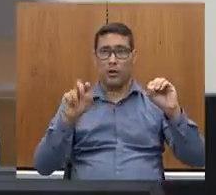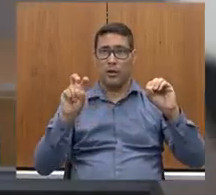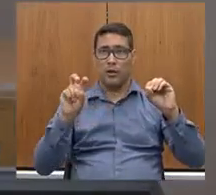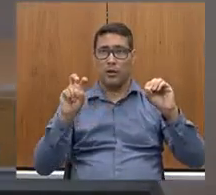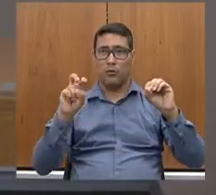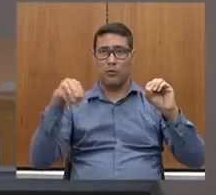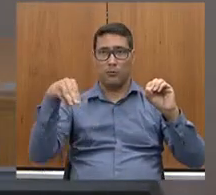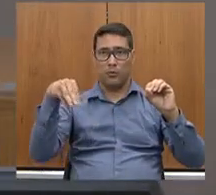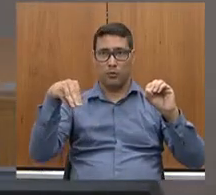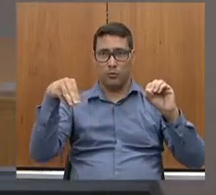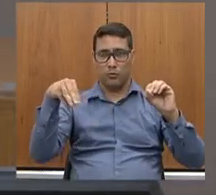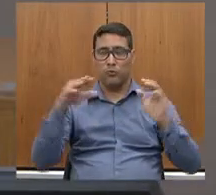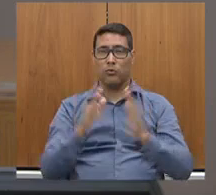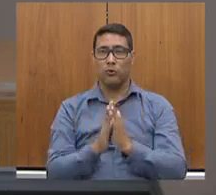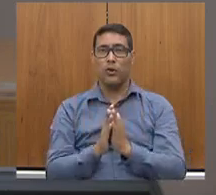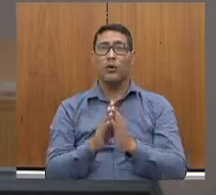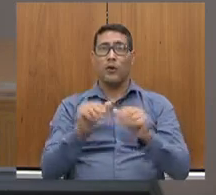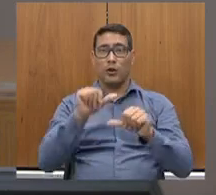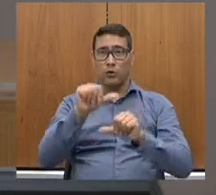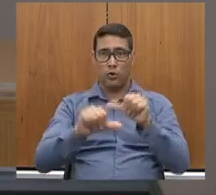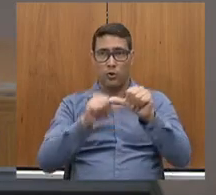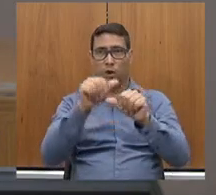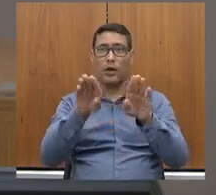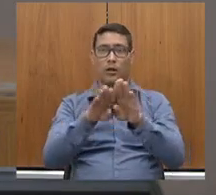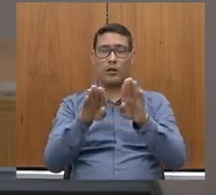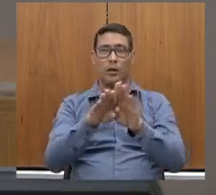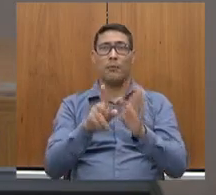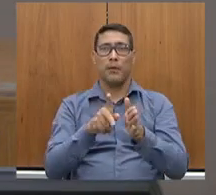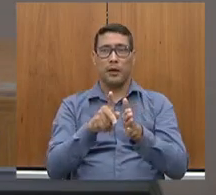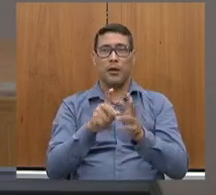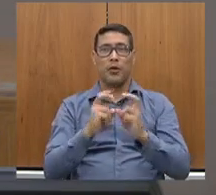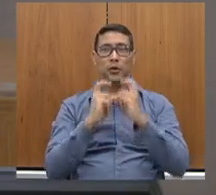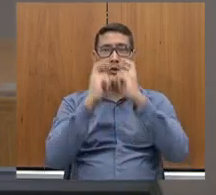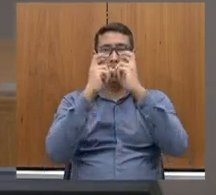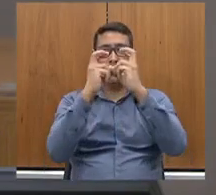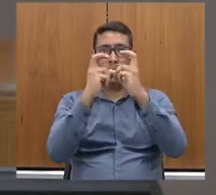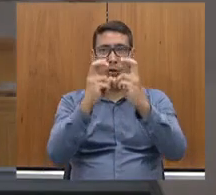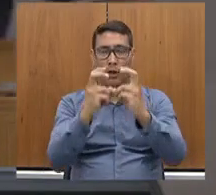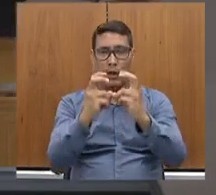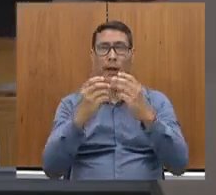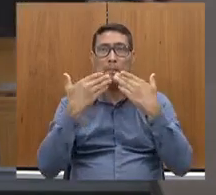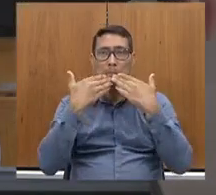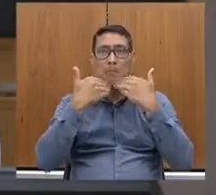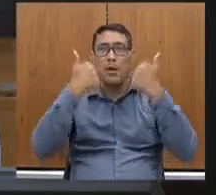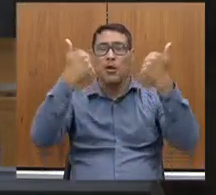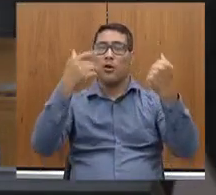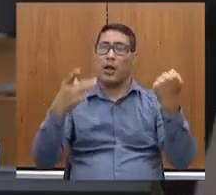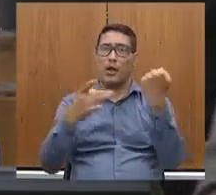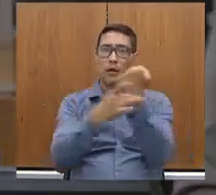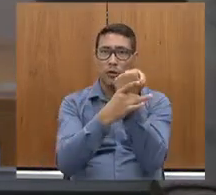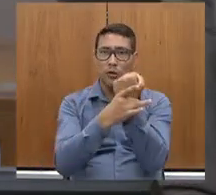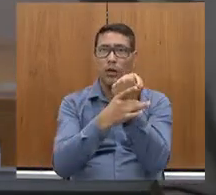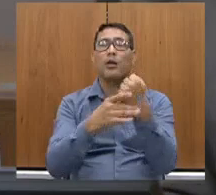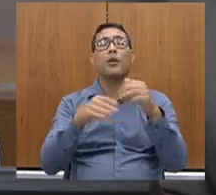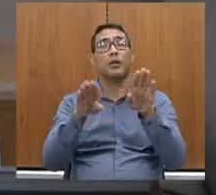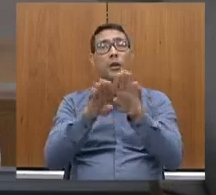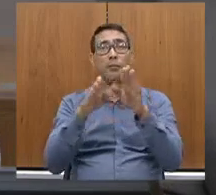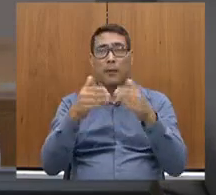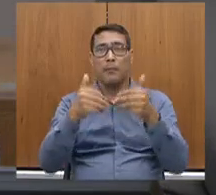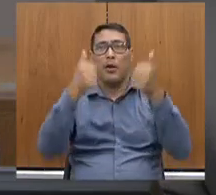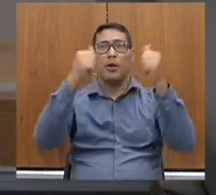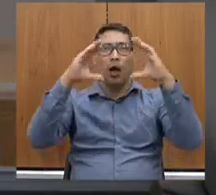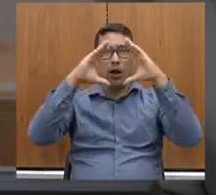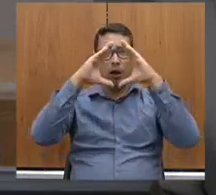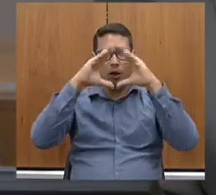Vamos trocar os trens, melhorar o sistema de segurança e conforto dos usuários, naturalmente,